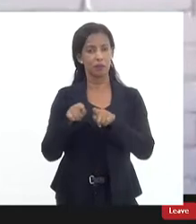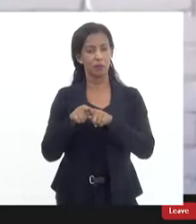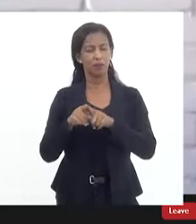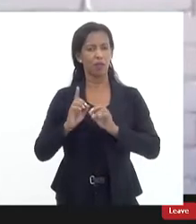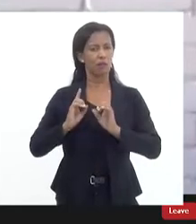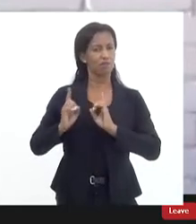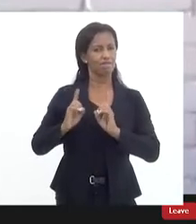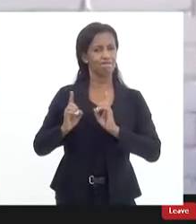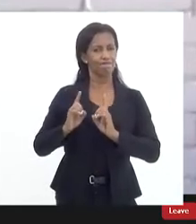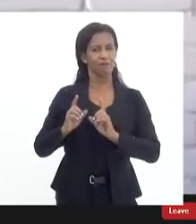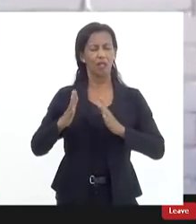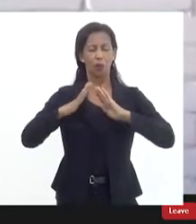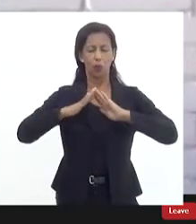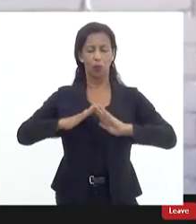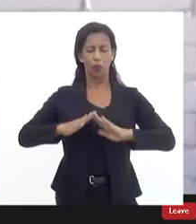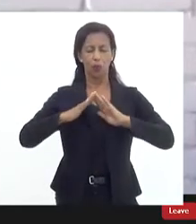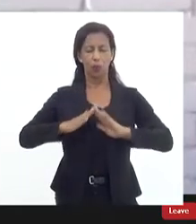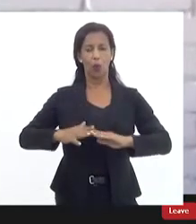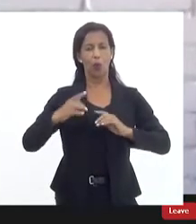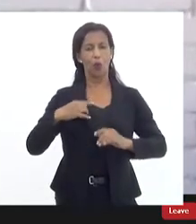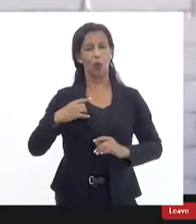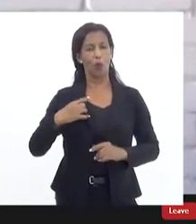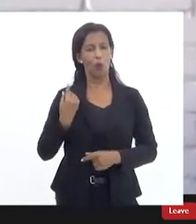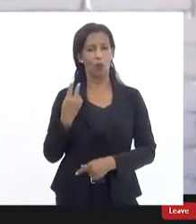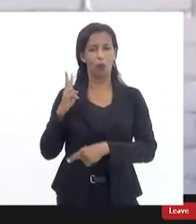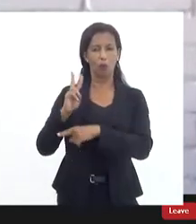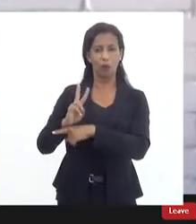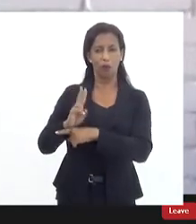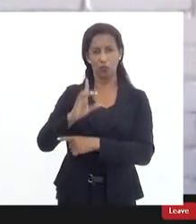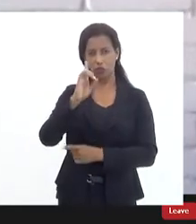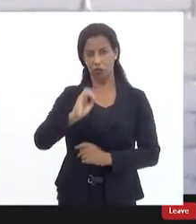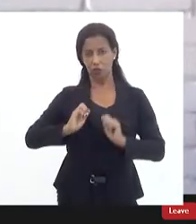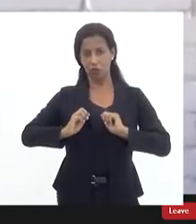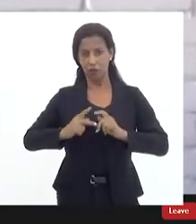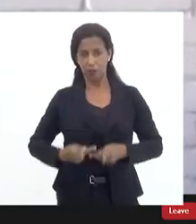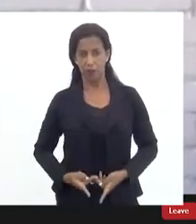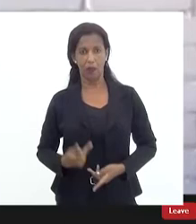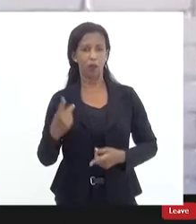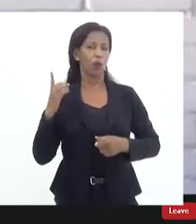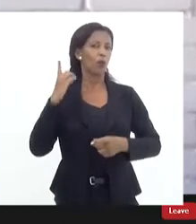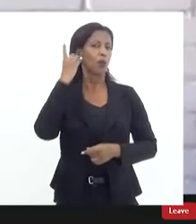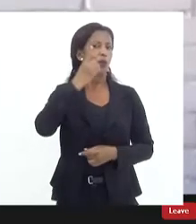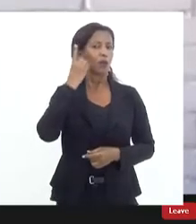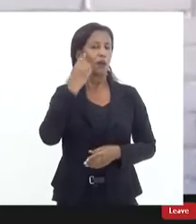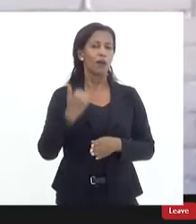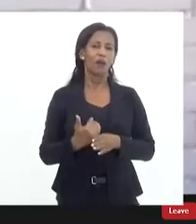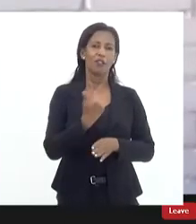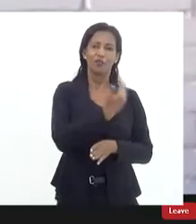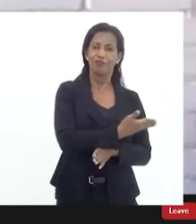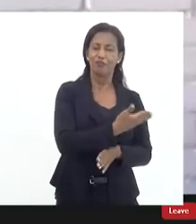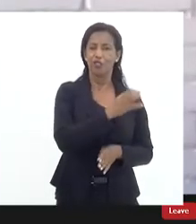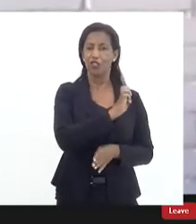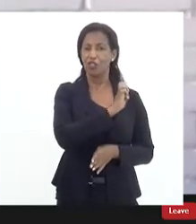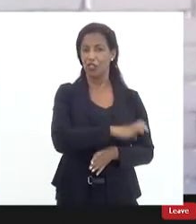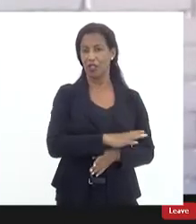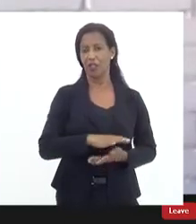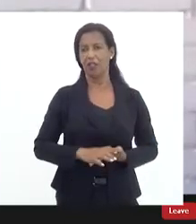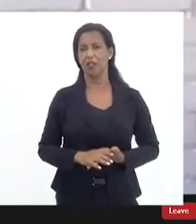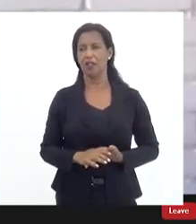importantes eu com muita tranquilidade como defensora de direitos humanos como uma deputada de esquerda como uma deputada